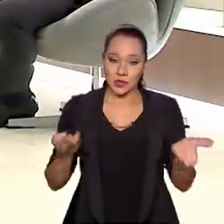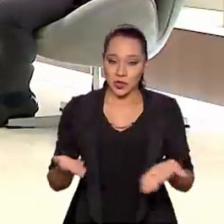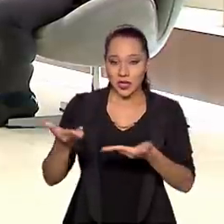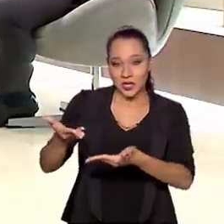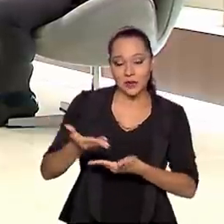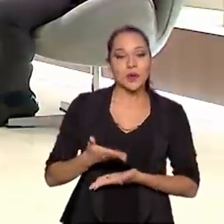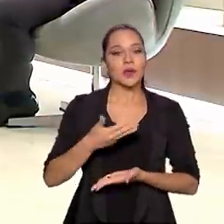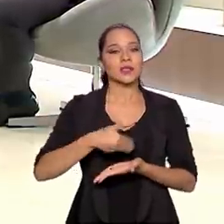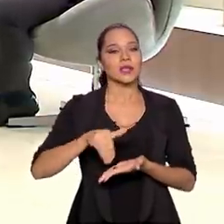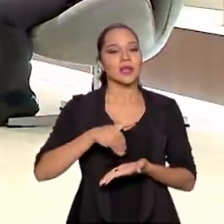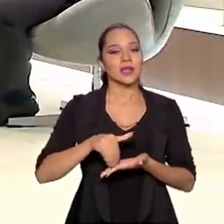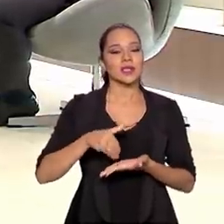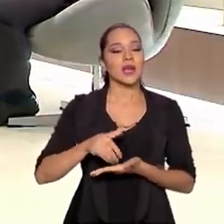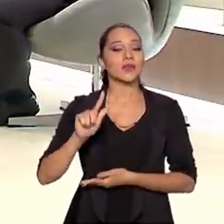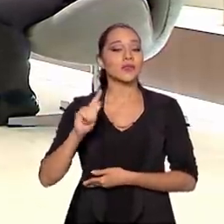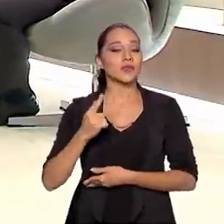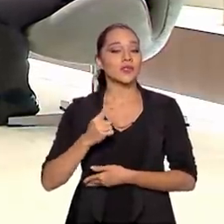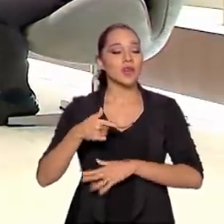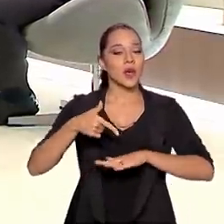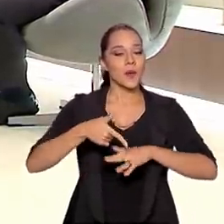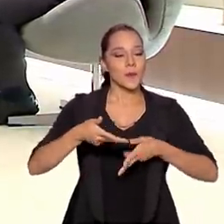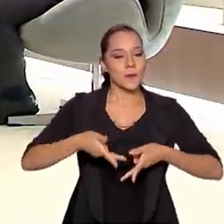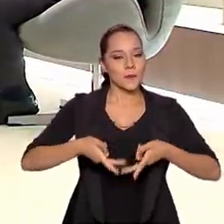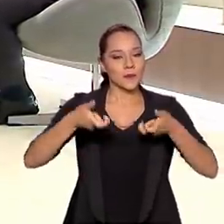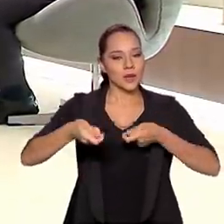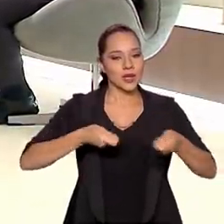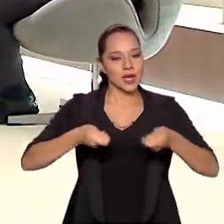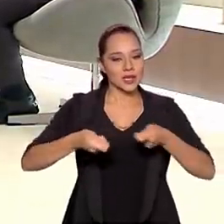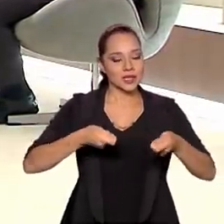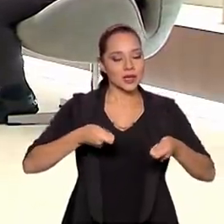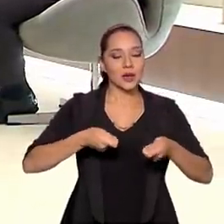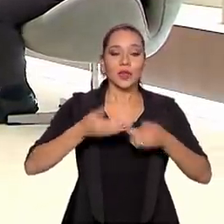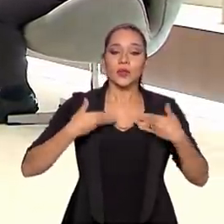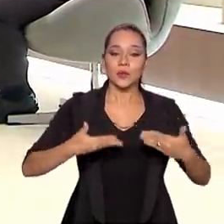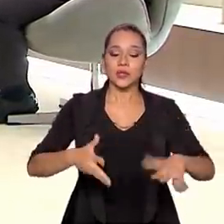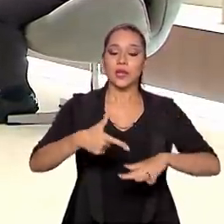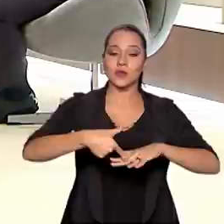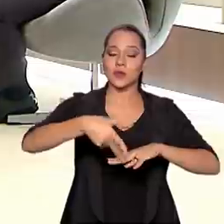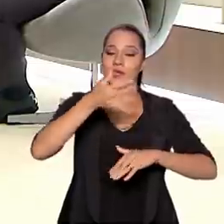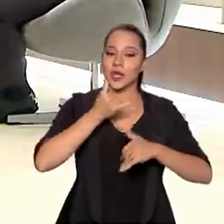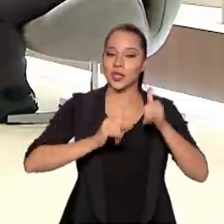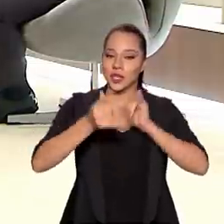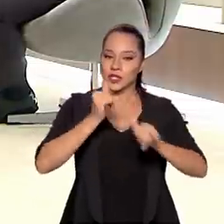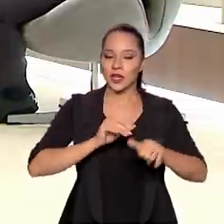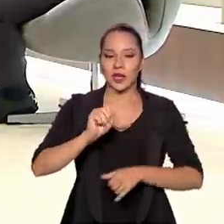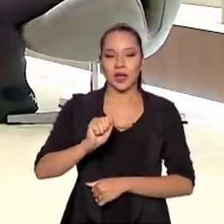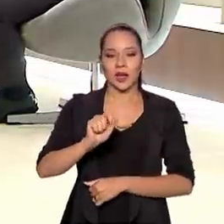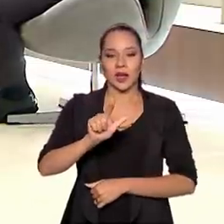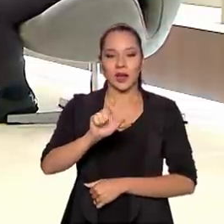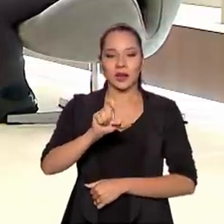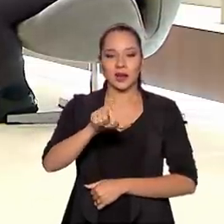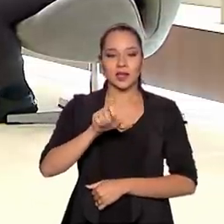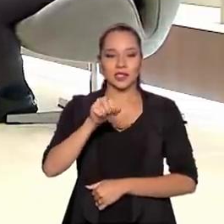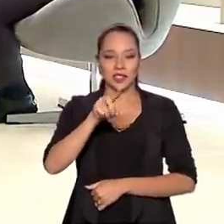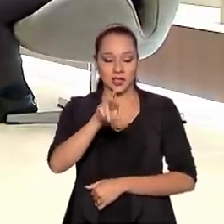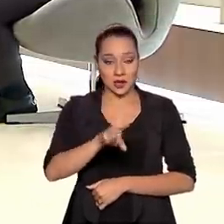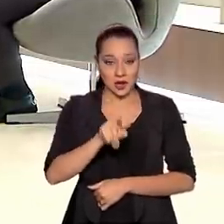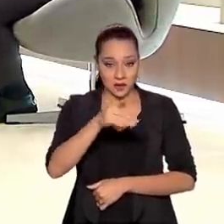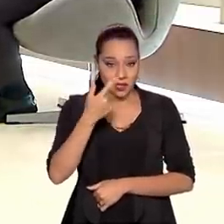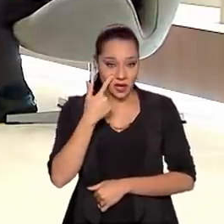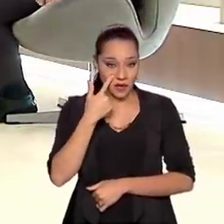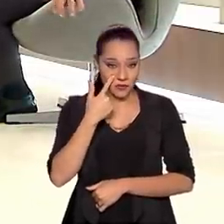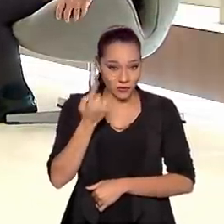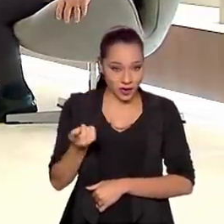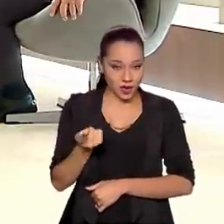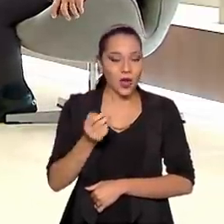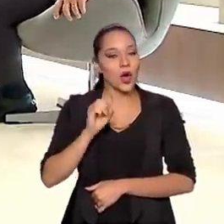edição, o secretário de Geologia, Mineração e Transformação Mineral do Ministério de Minas e Energia, Alexandre Vidigal. Se você quiser rever